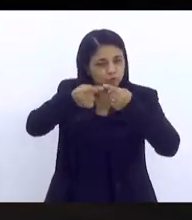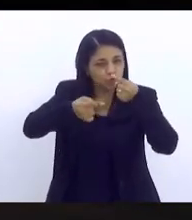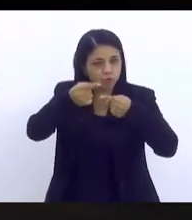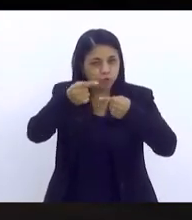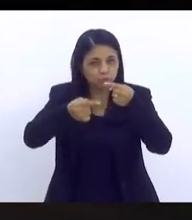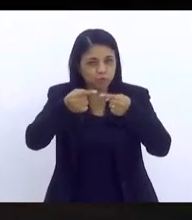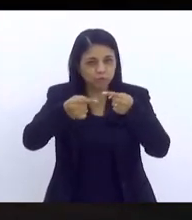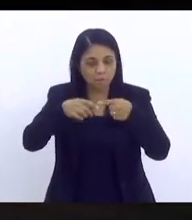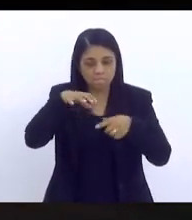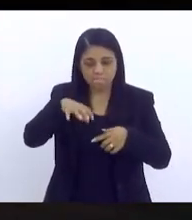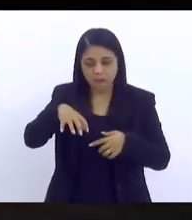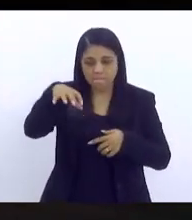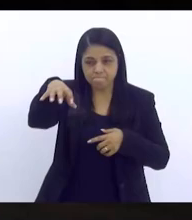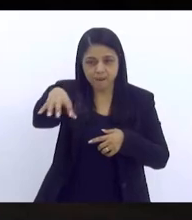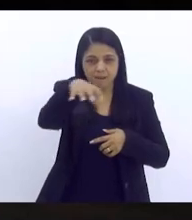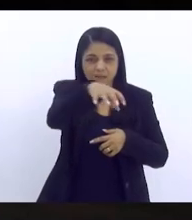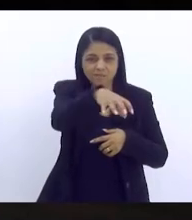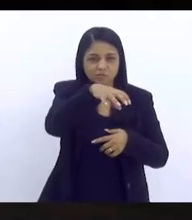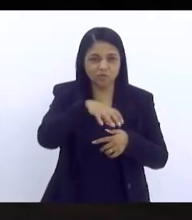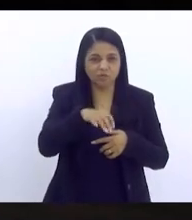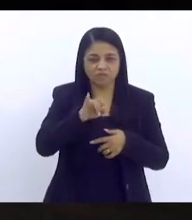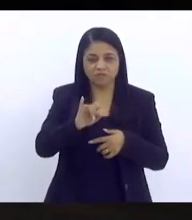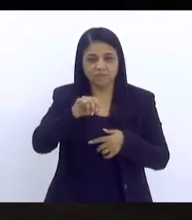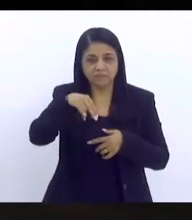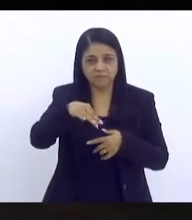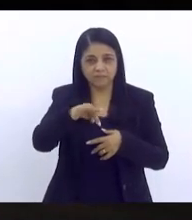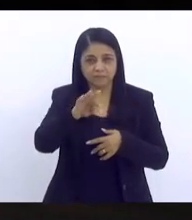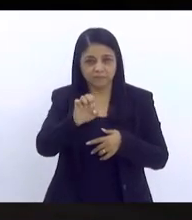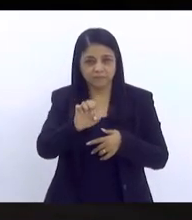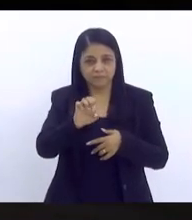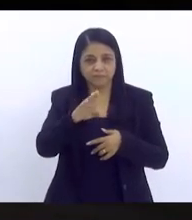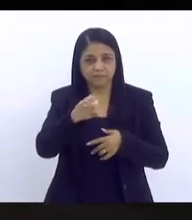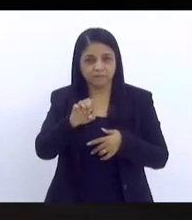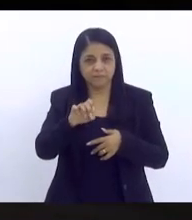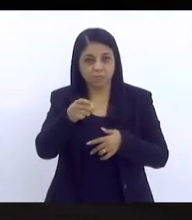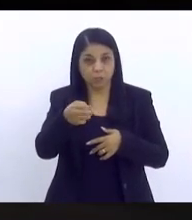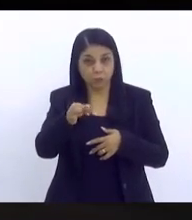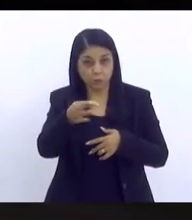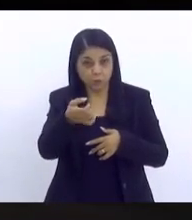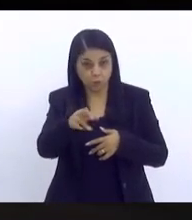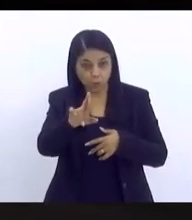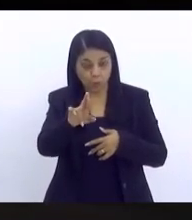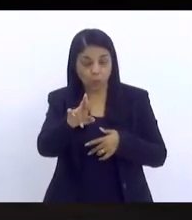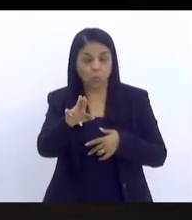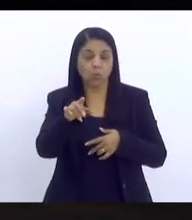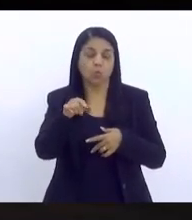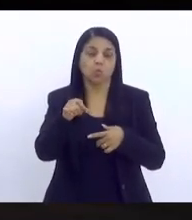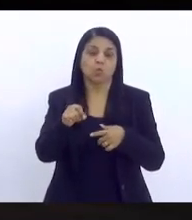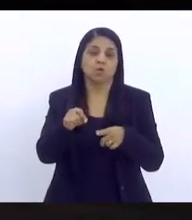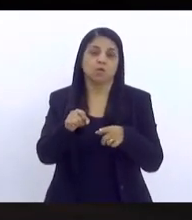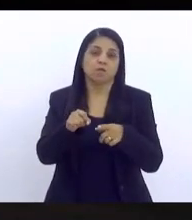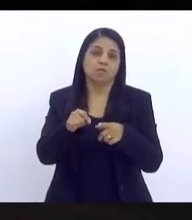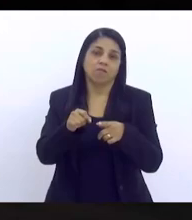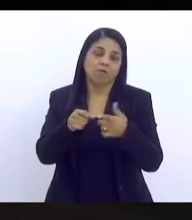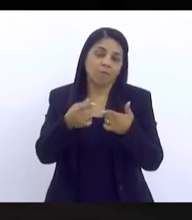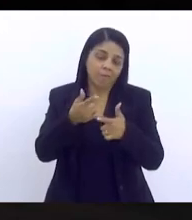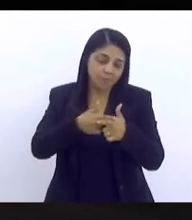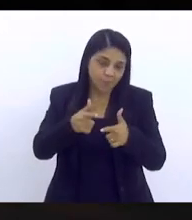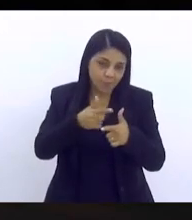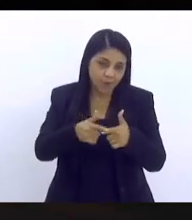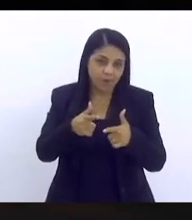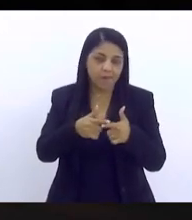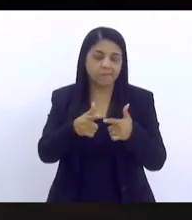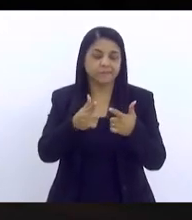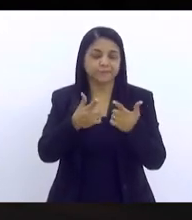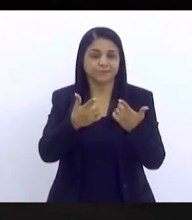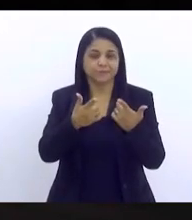intersetorialidade. Que a gente ouve isso há tanto tempo. Questões complexas, como violência, não